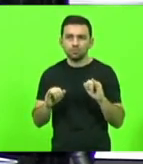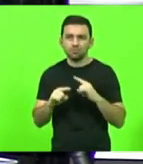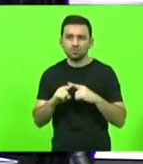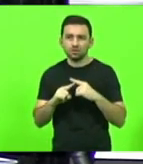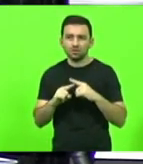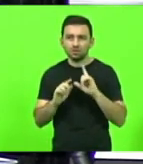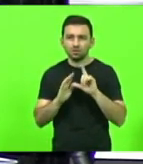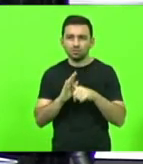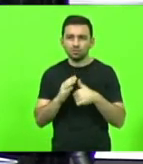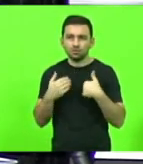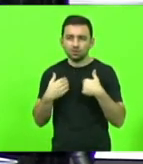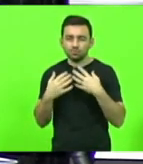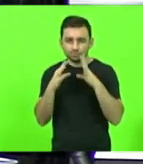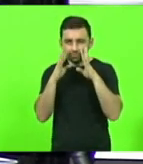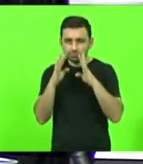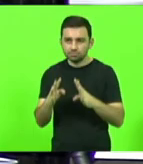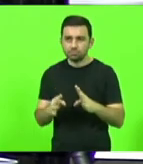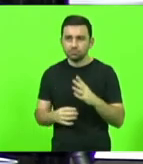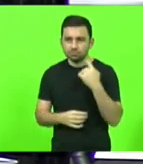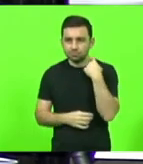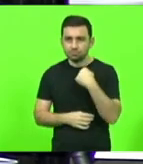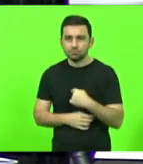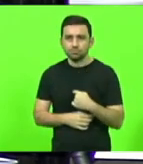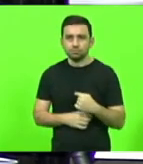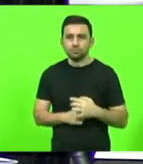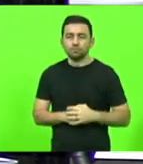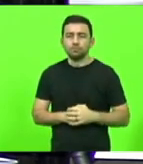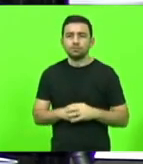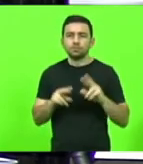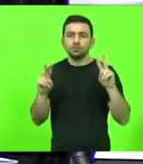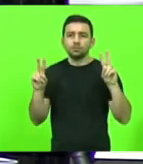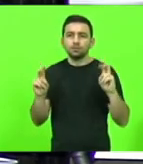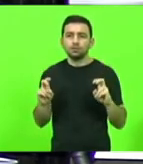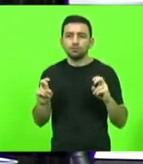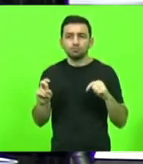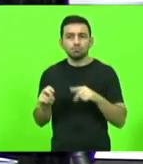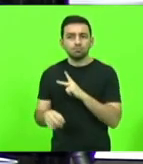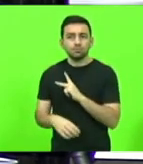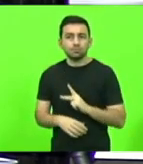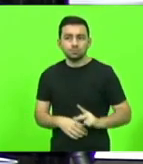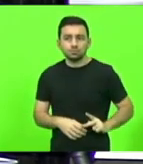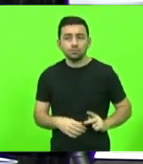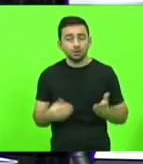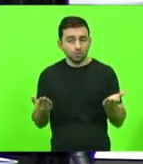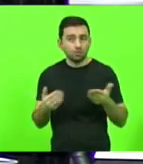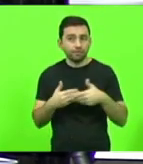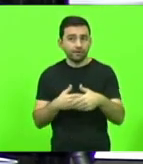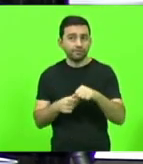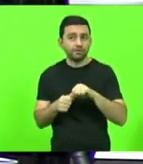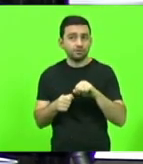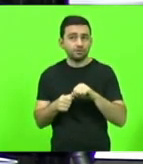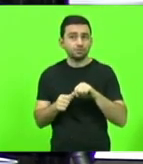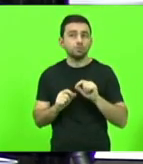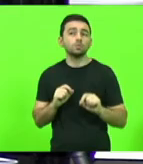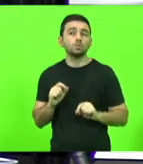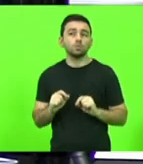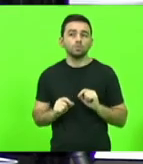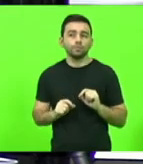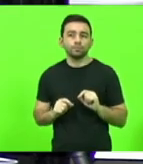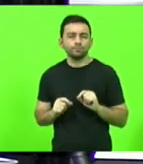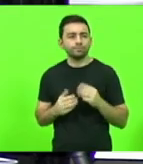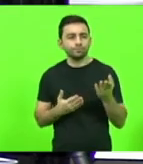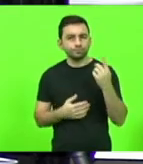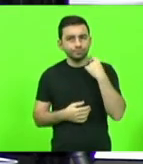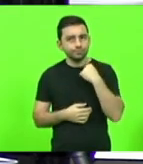eu quero ouvir um pouquinho o deputado Silvio Drev, sobre algo que essa presidência agora vai fazer. Deputado Silvio, eu